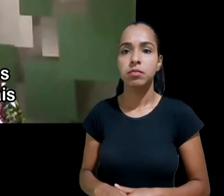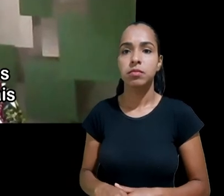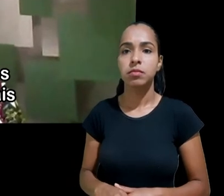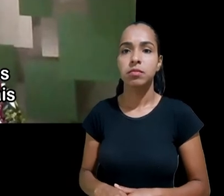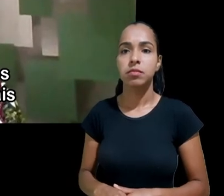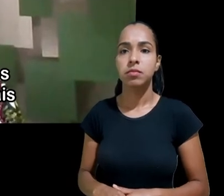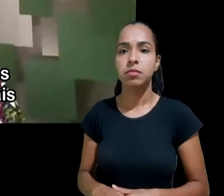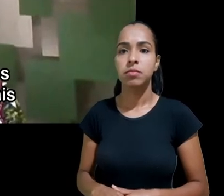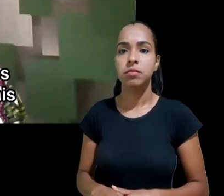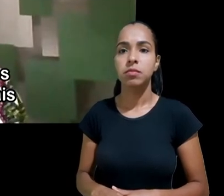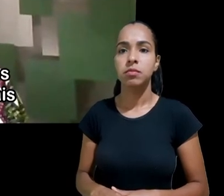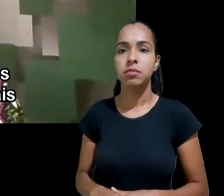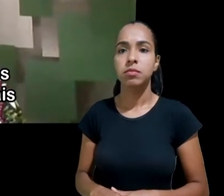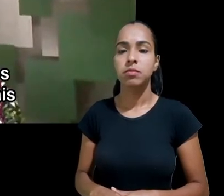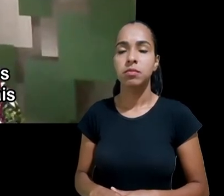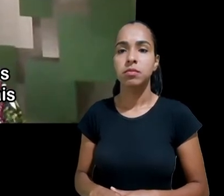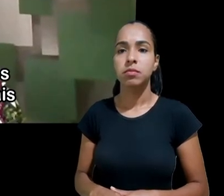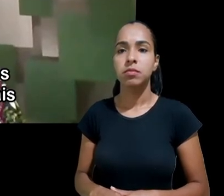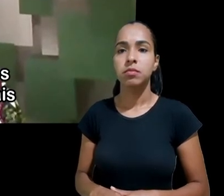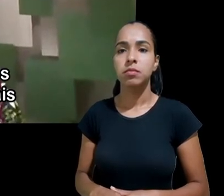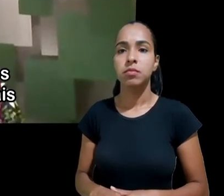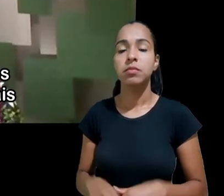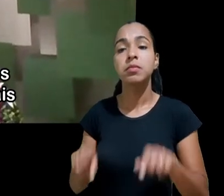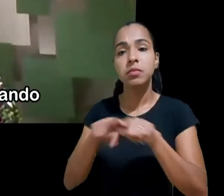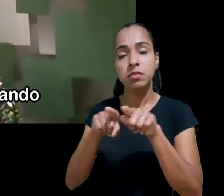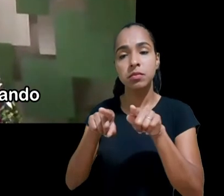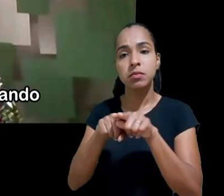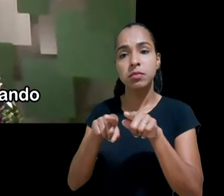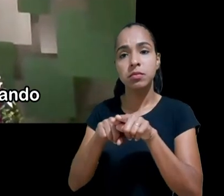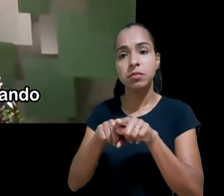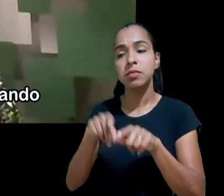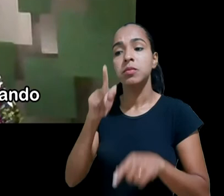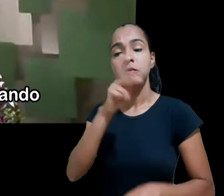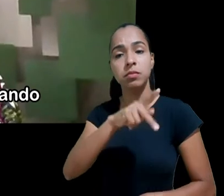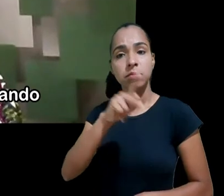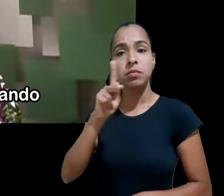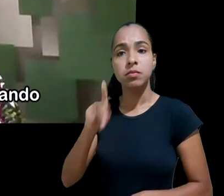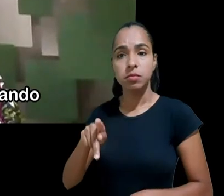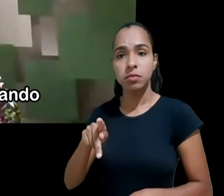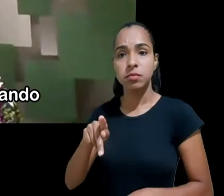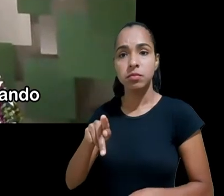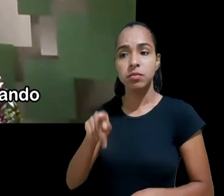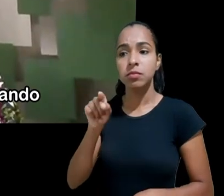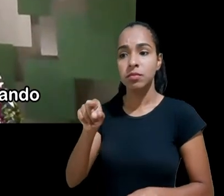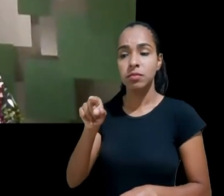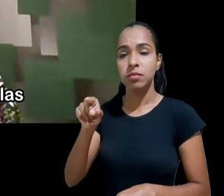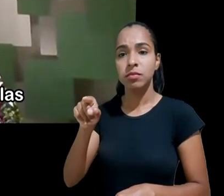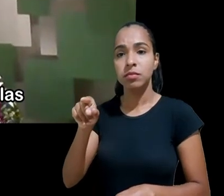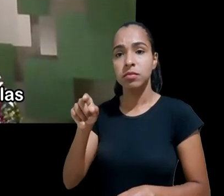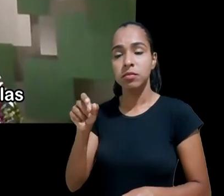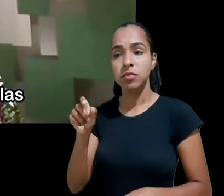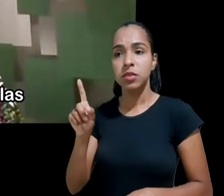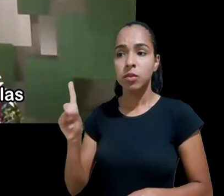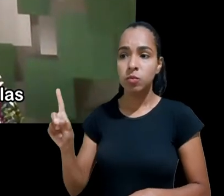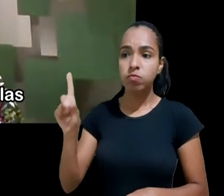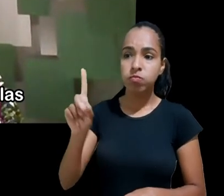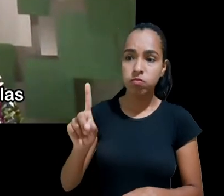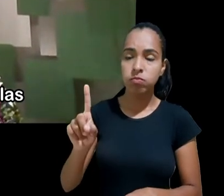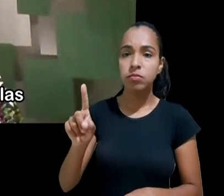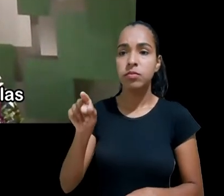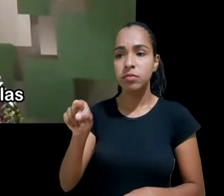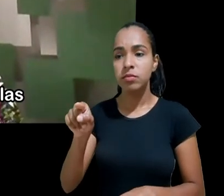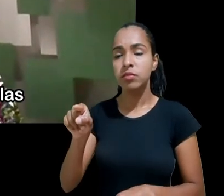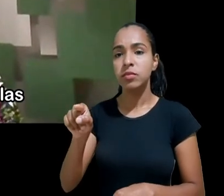também engajamos professores em suas instituições educacionais para garantir que estejam incorporando